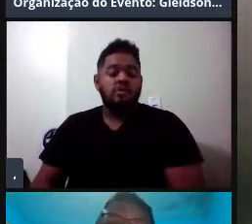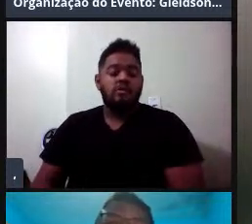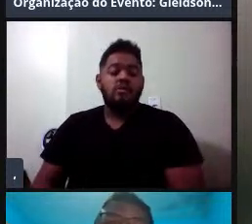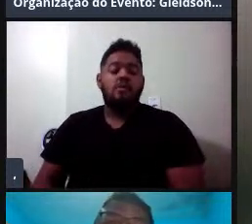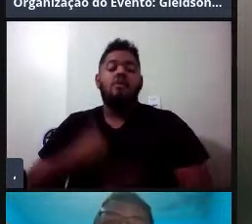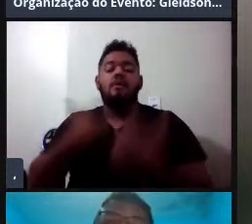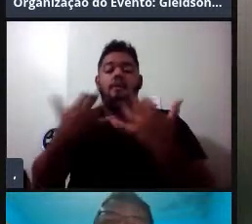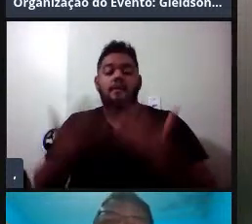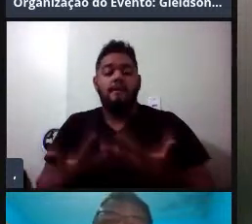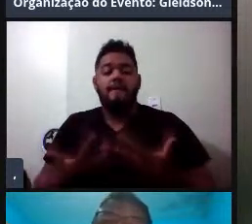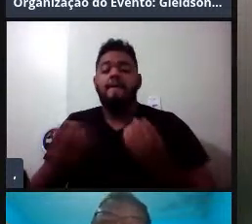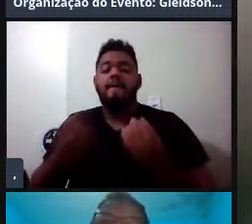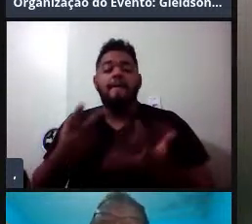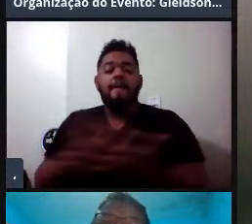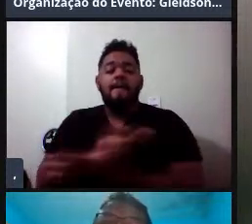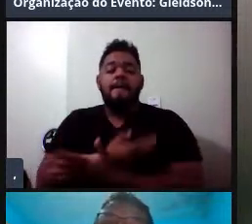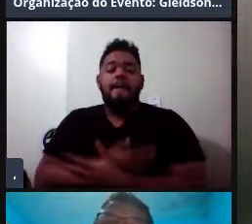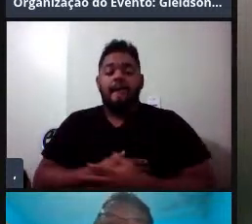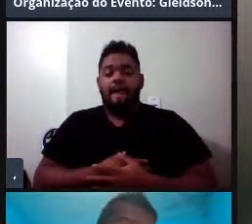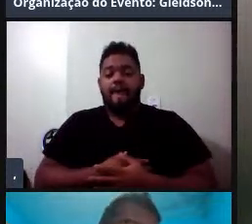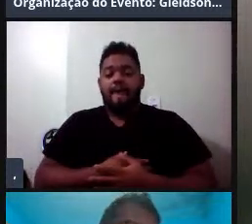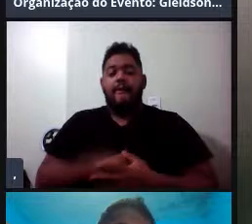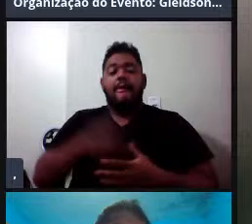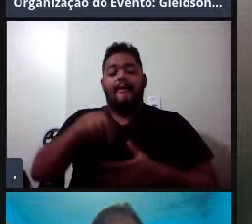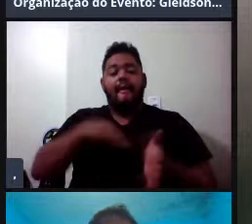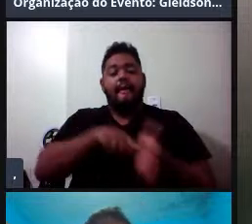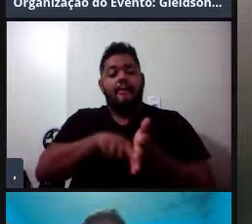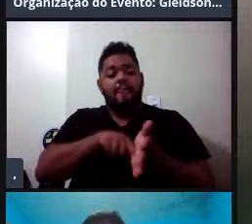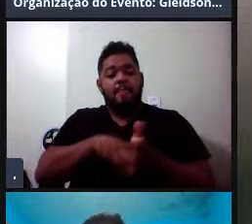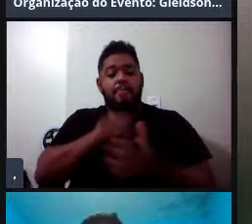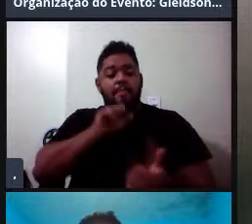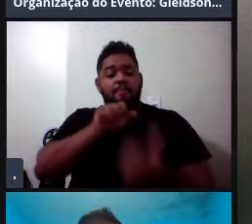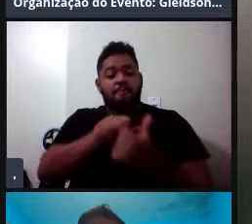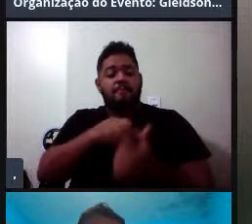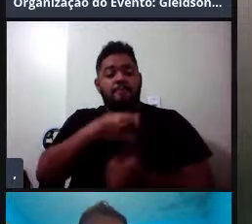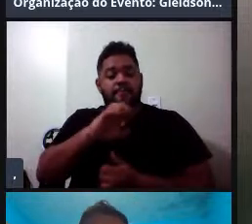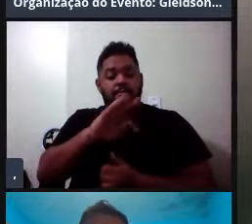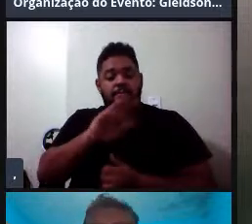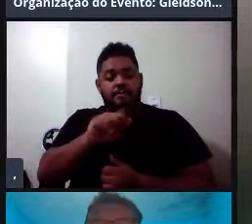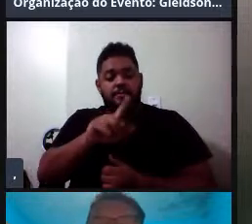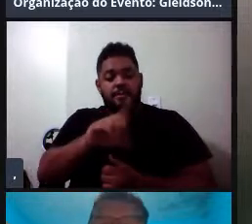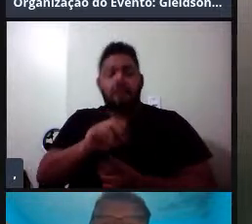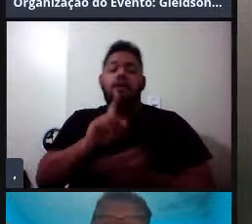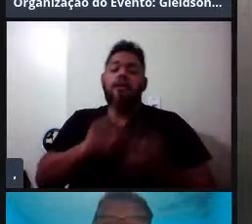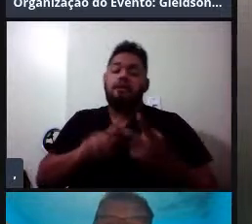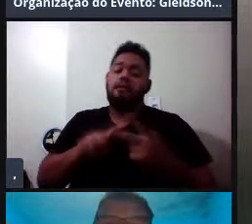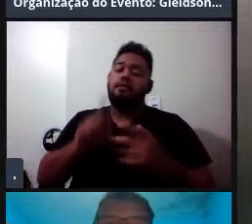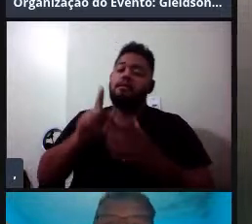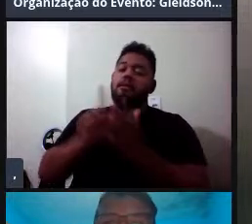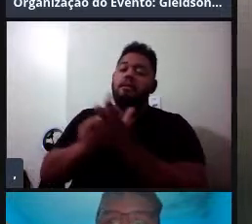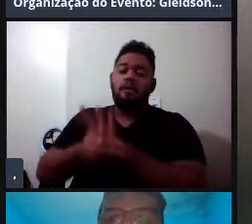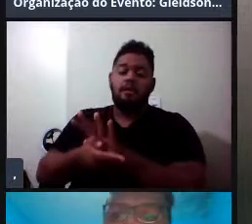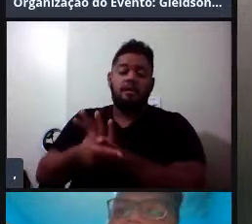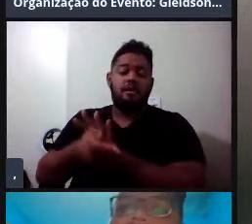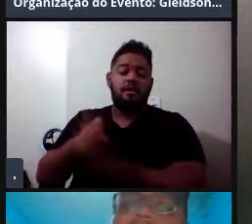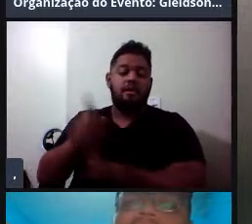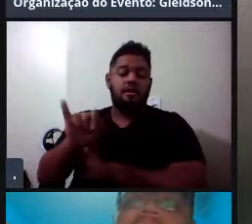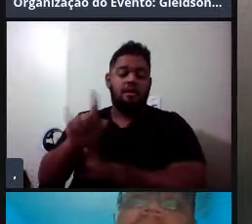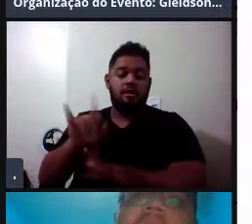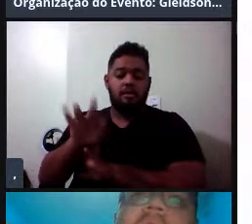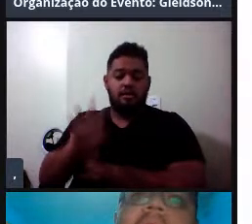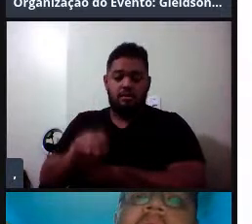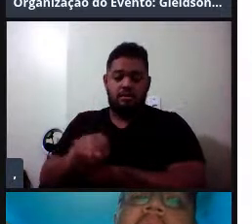estudos que a gente fez aqui. Um estudo com o gênero Sotália e o gênero Inha, Acho que a Marta já falou aí na palestra dela.